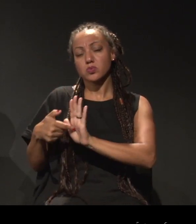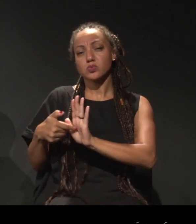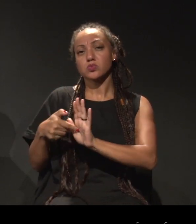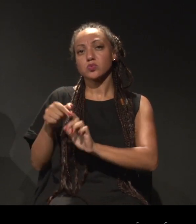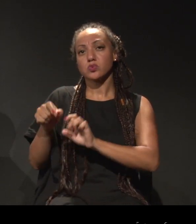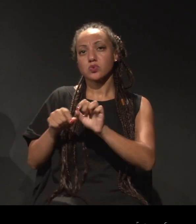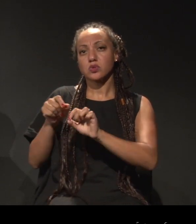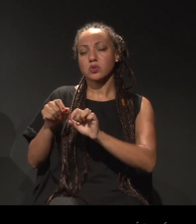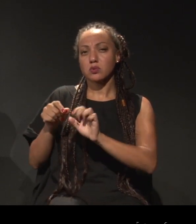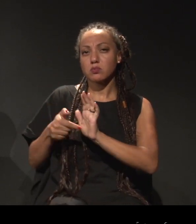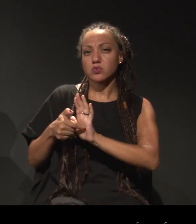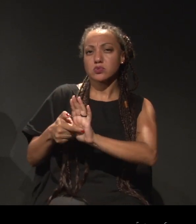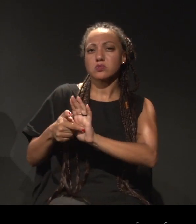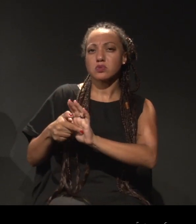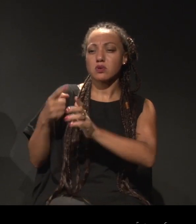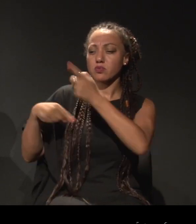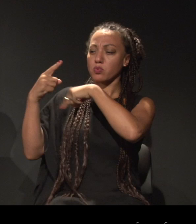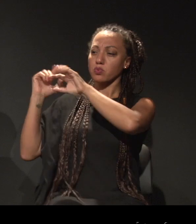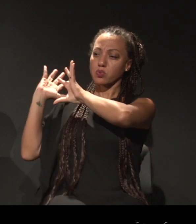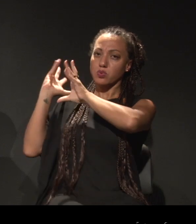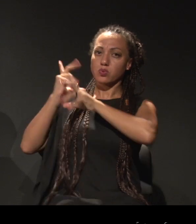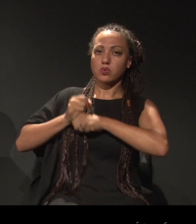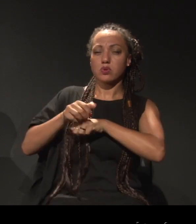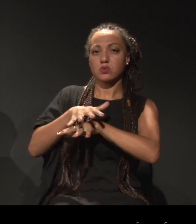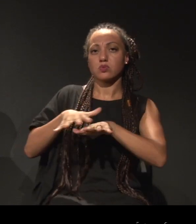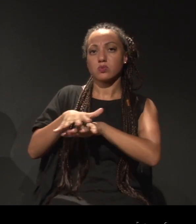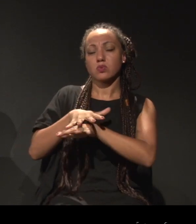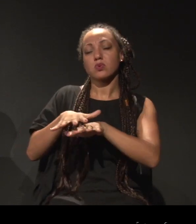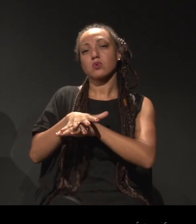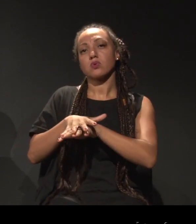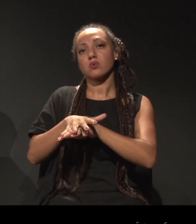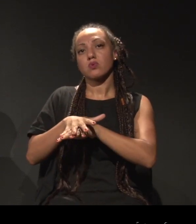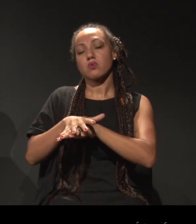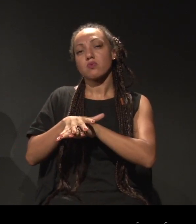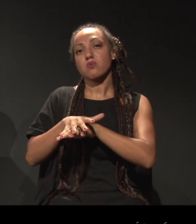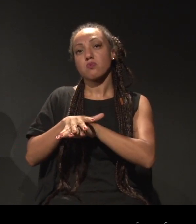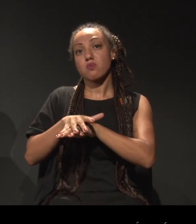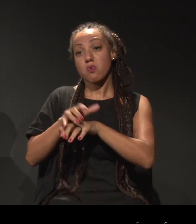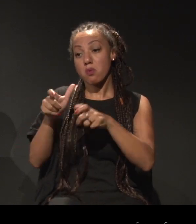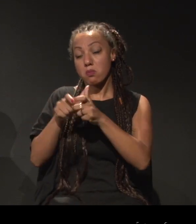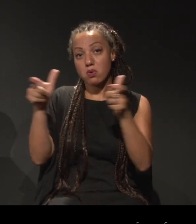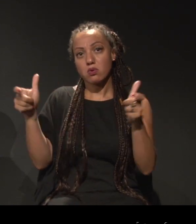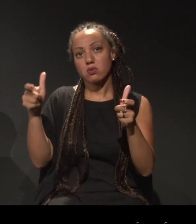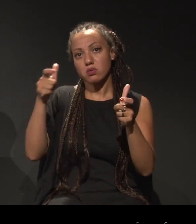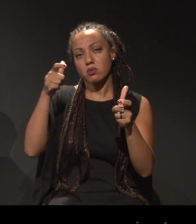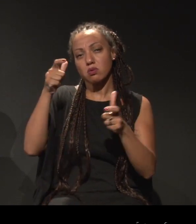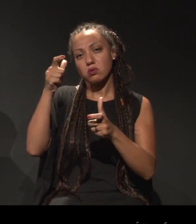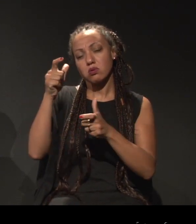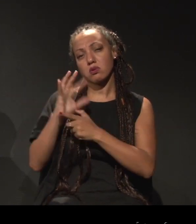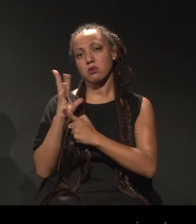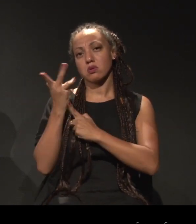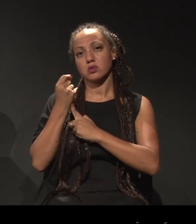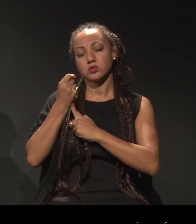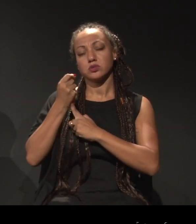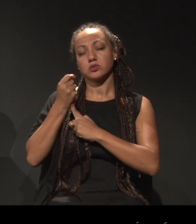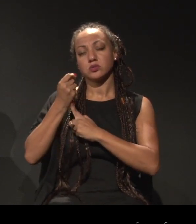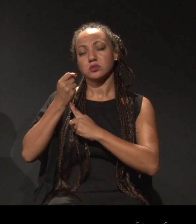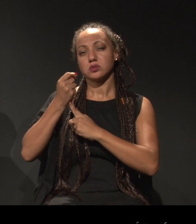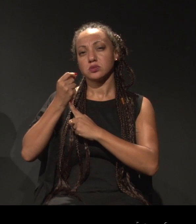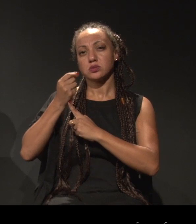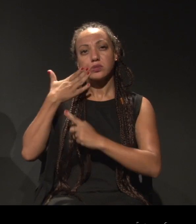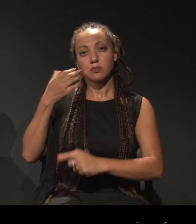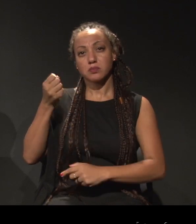fazer alusão a atos ancestrais e ritualísticos com artistas brancos em sua maioria, pintados com tinta